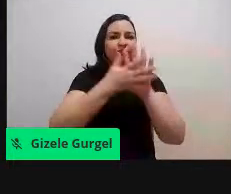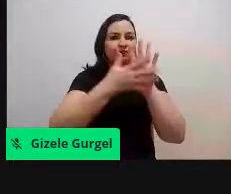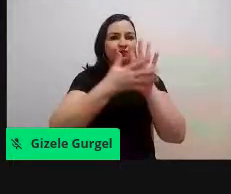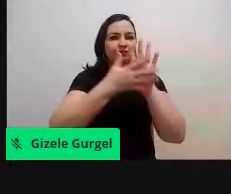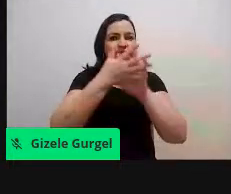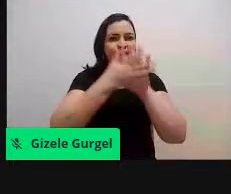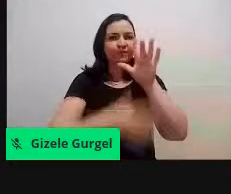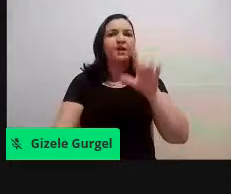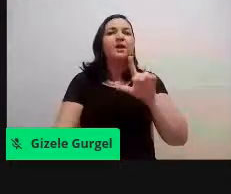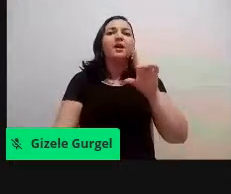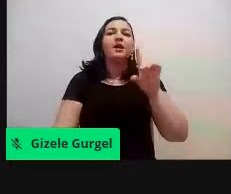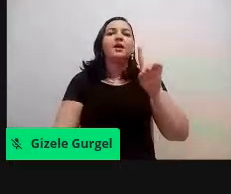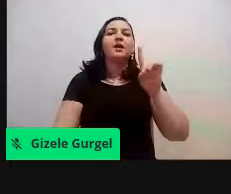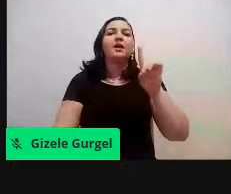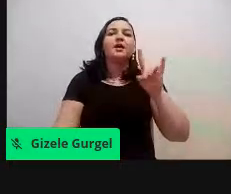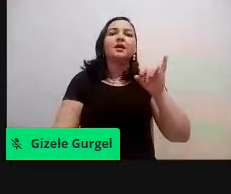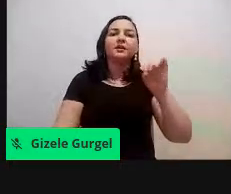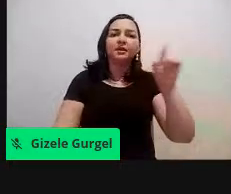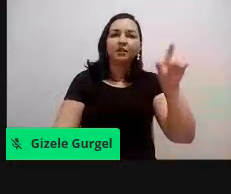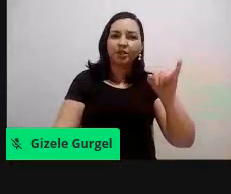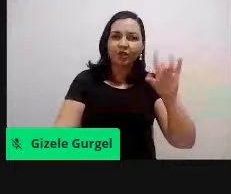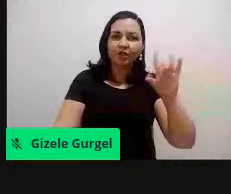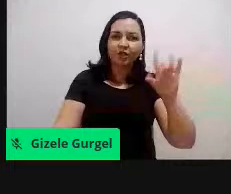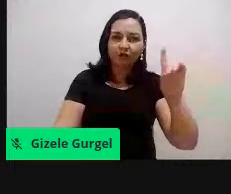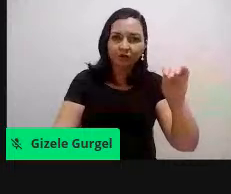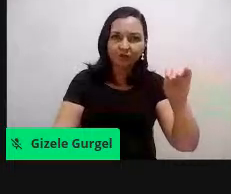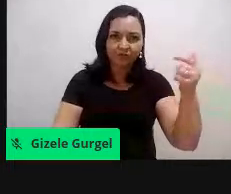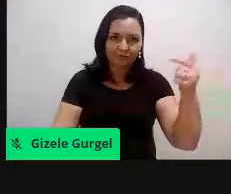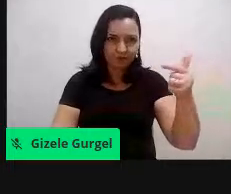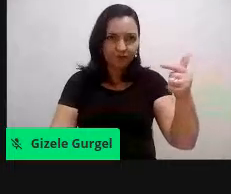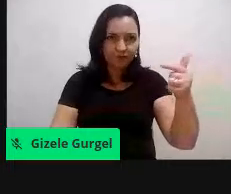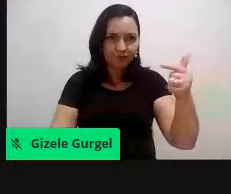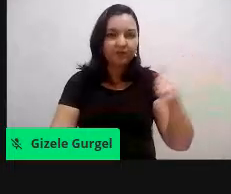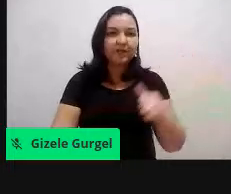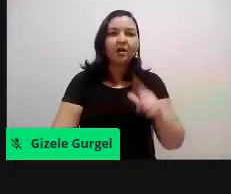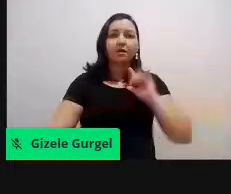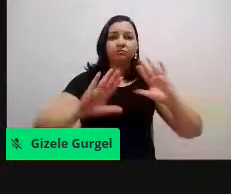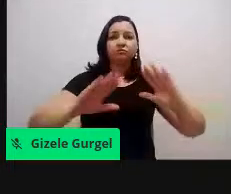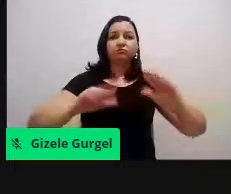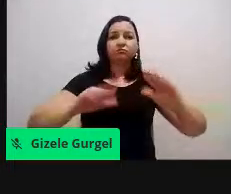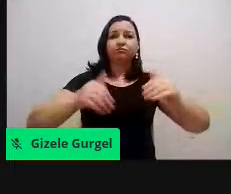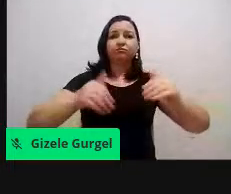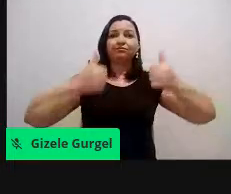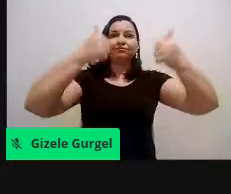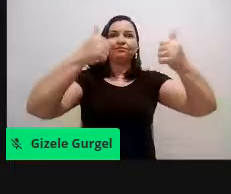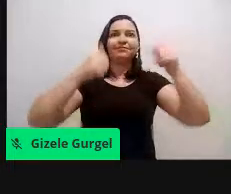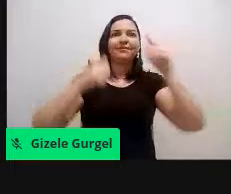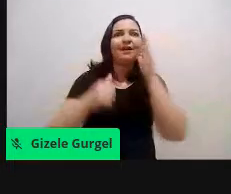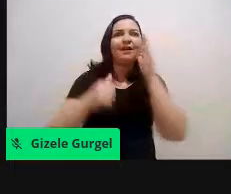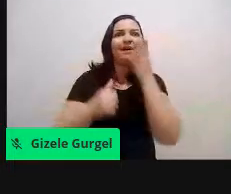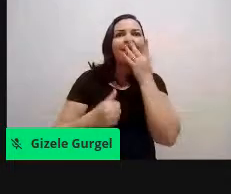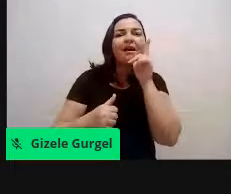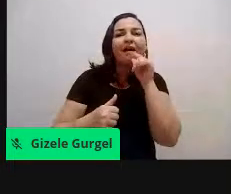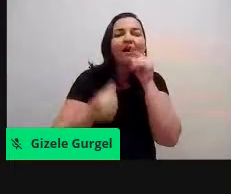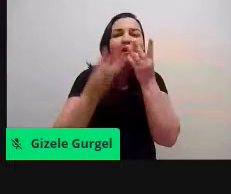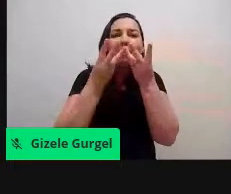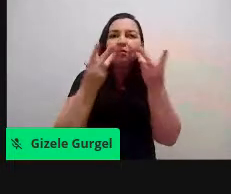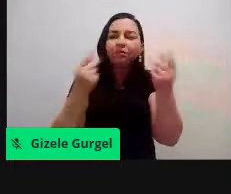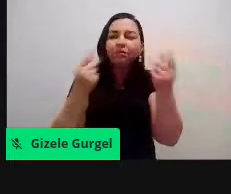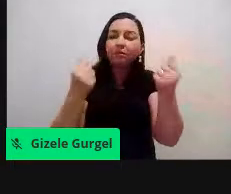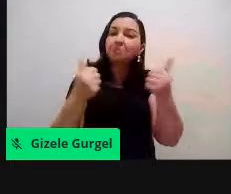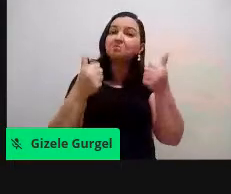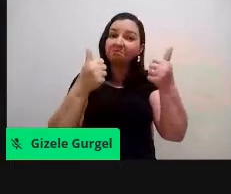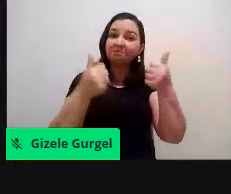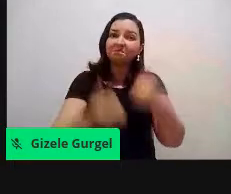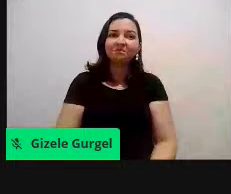durante a pandemia, veja que melhorou muito a qualidade do ar, então, isso são reflexos positivos, tá bom? E